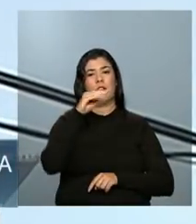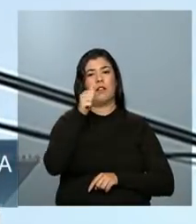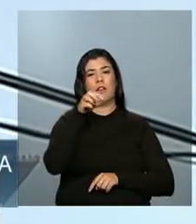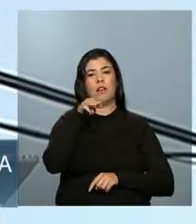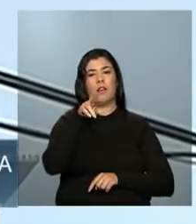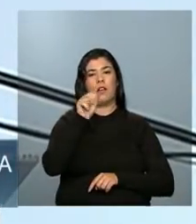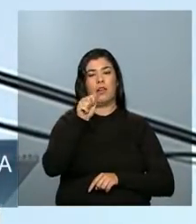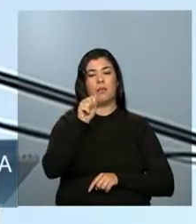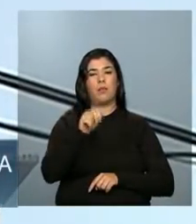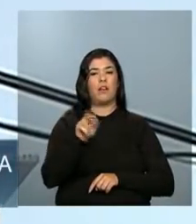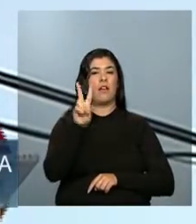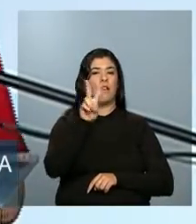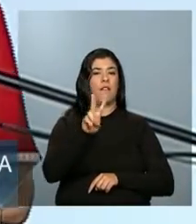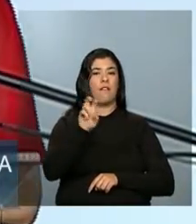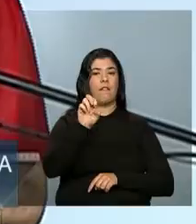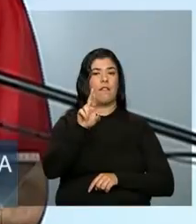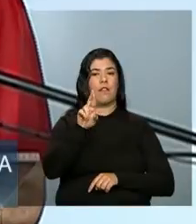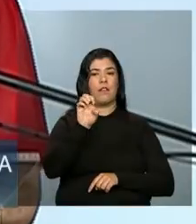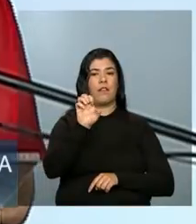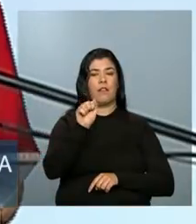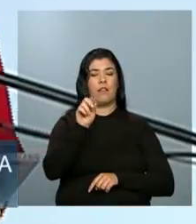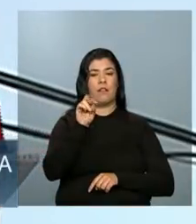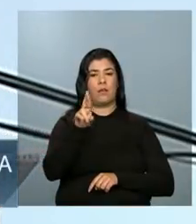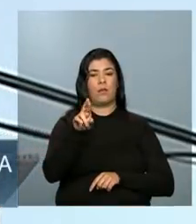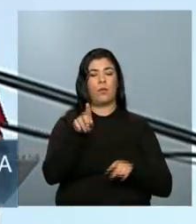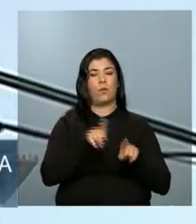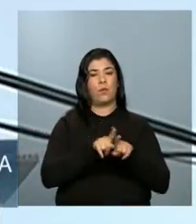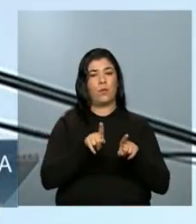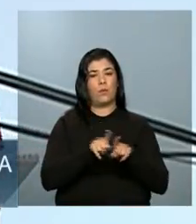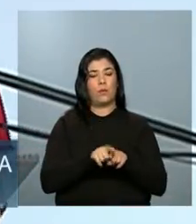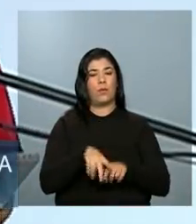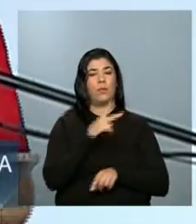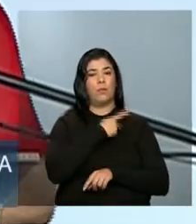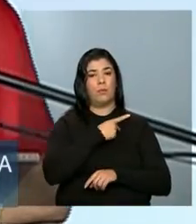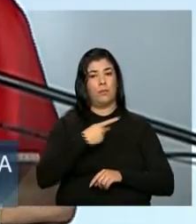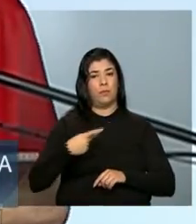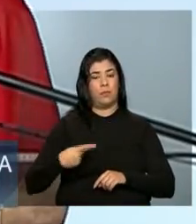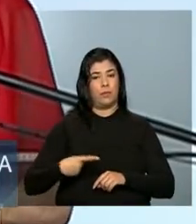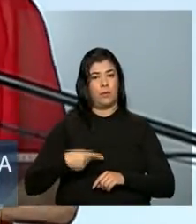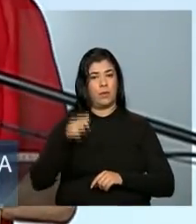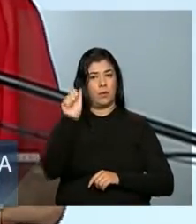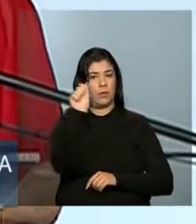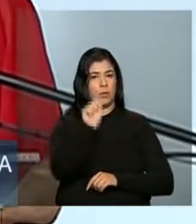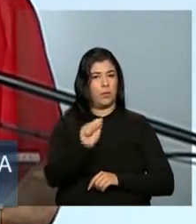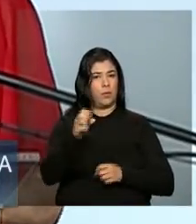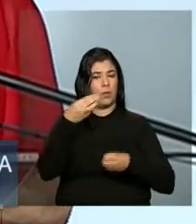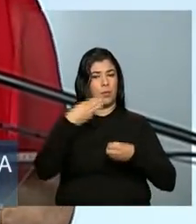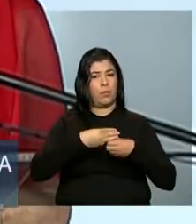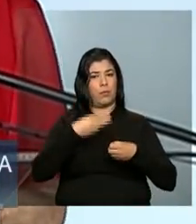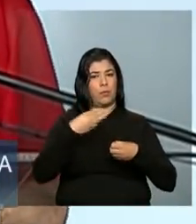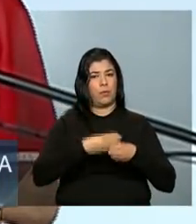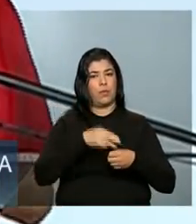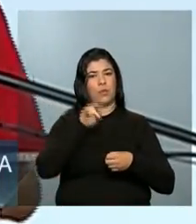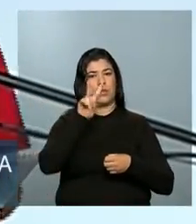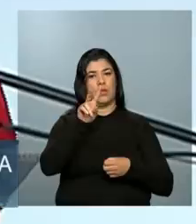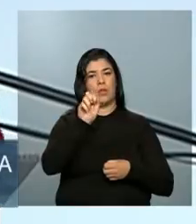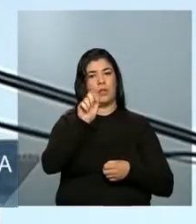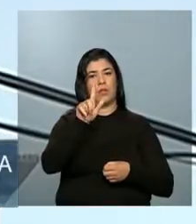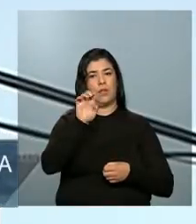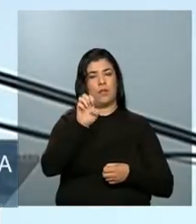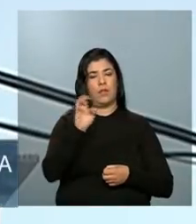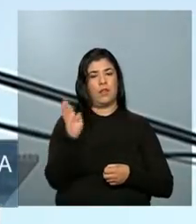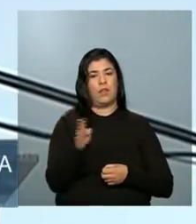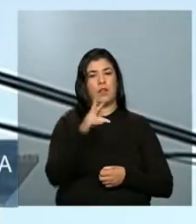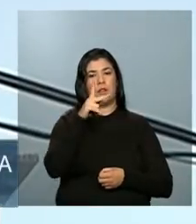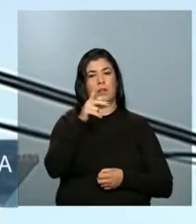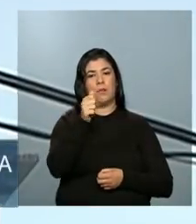E cumprimentar o presidente da Associação dos Municípios do Vale do Paranaíba,